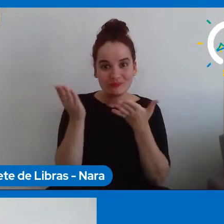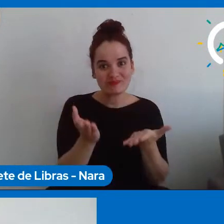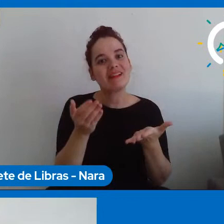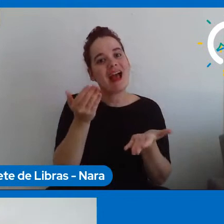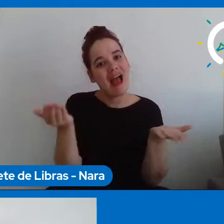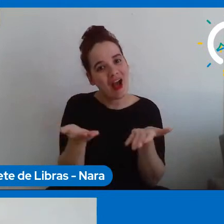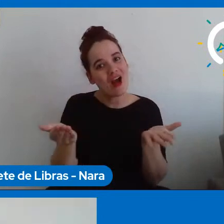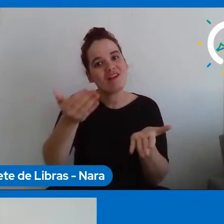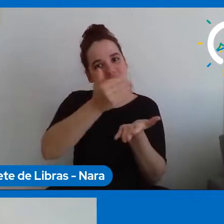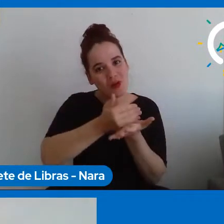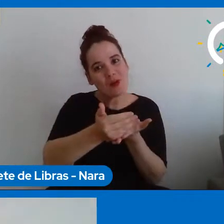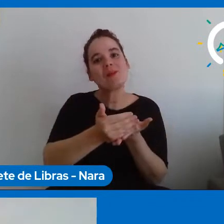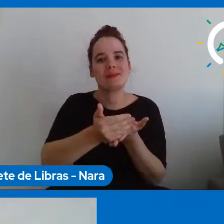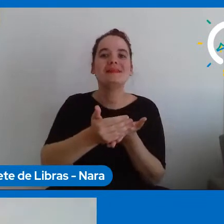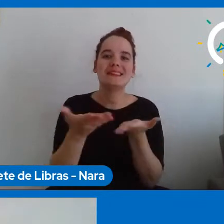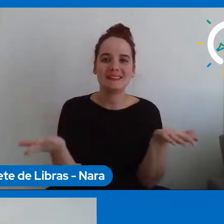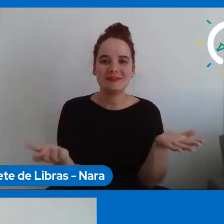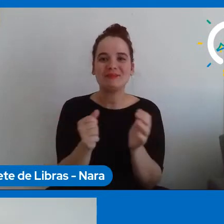nossa sala virtual,